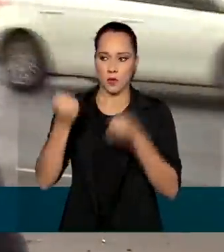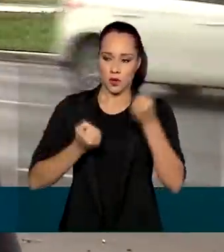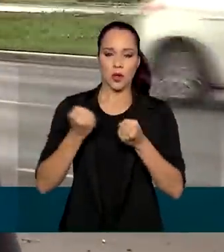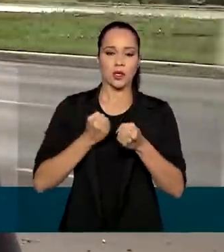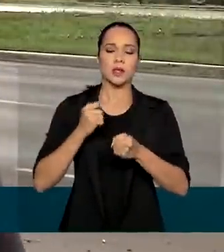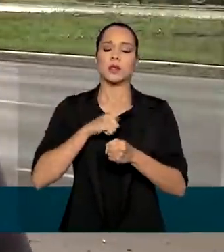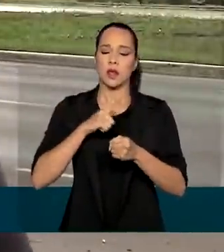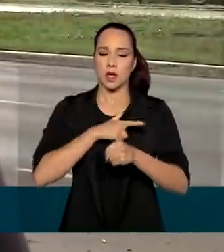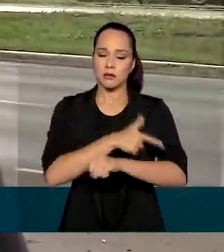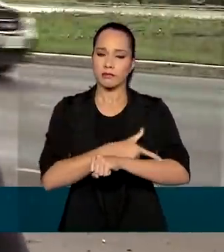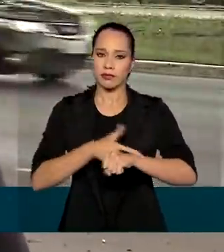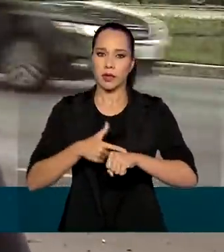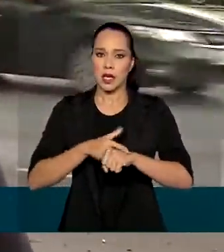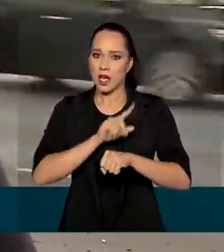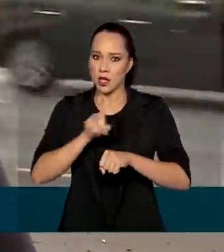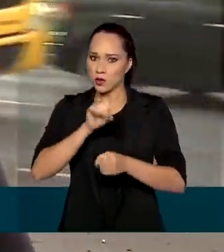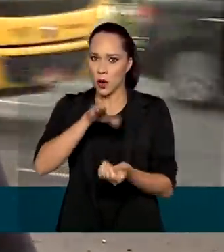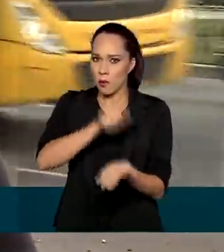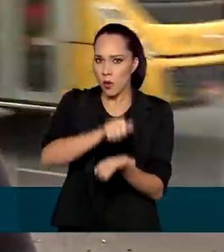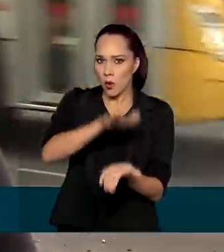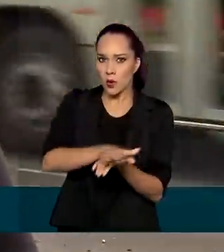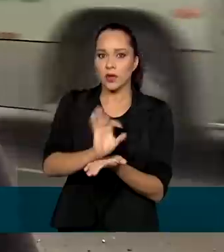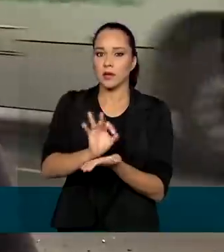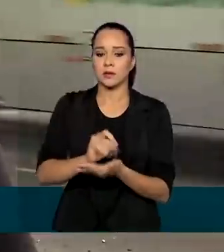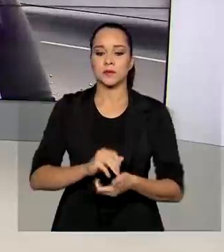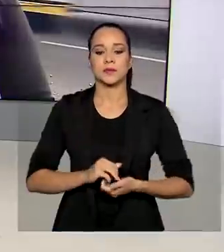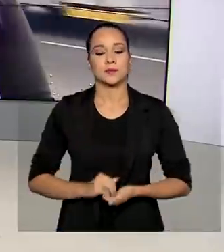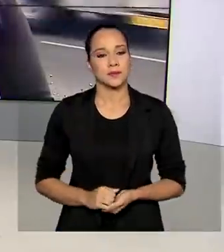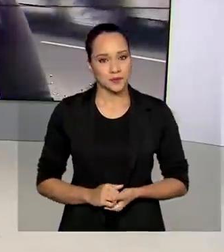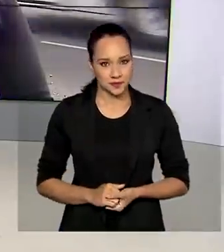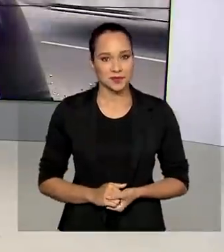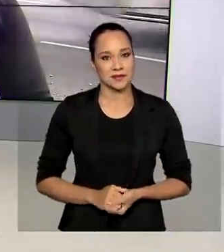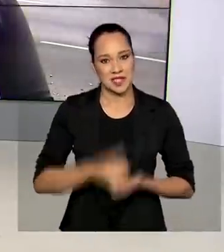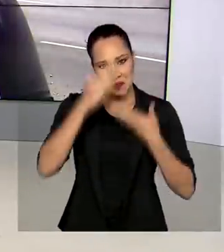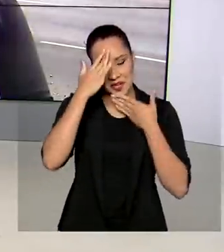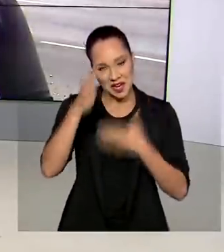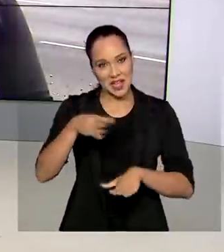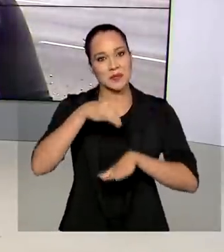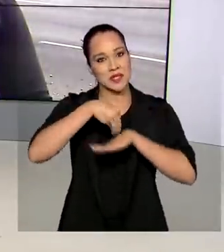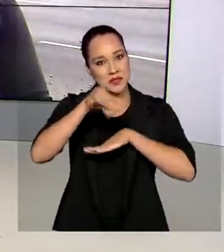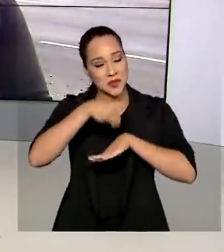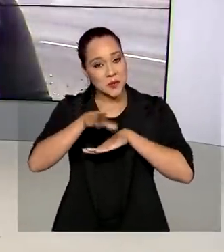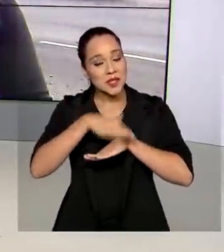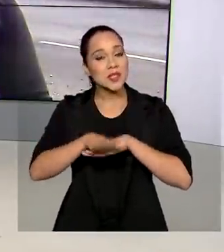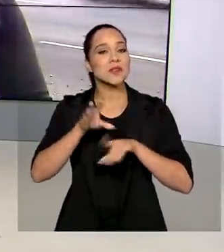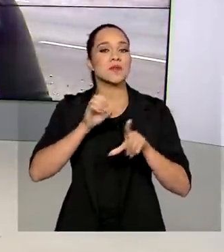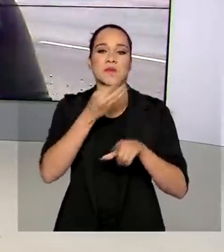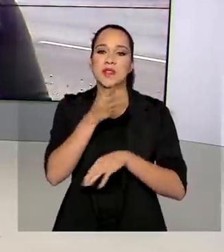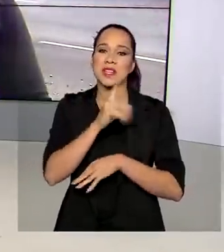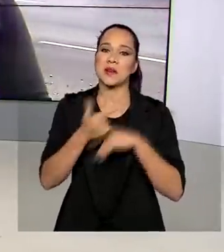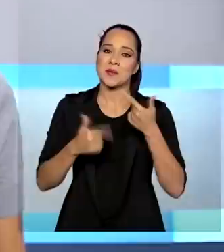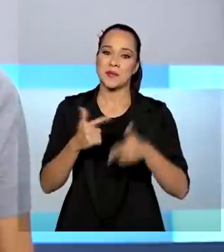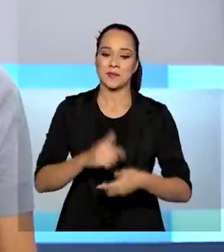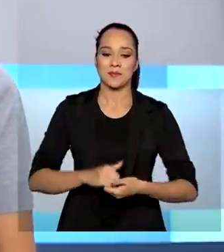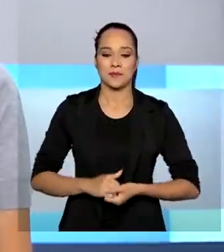educado no trânsito e não apenas punido, Ana Gabriela. Obrigada pelas informações ao vivo, Márcia. Bom trabalho.